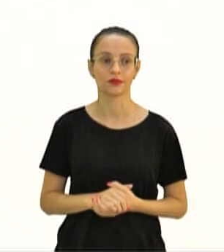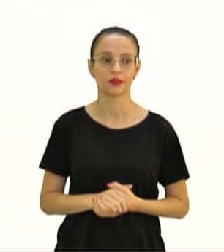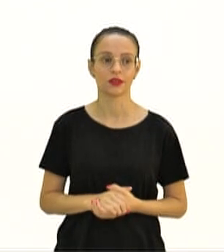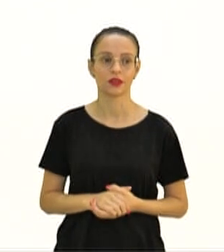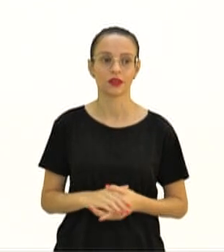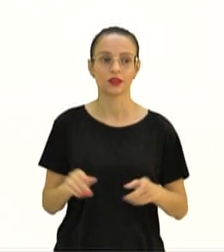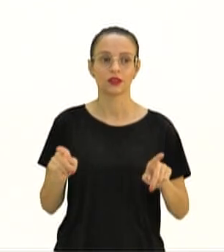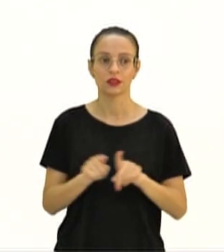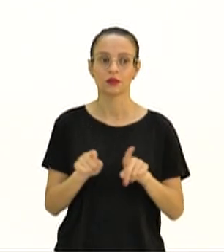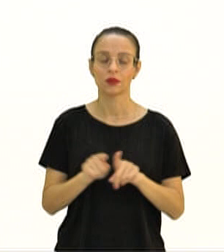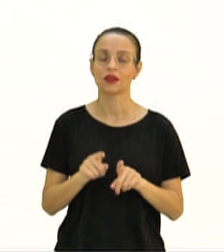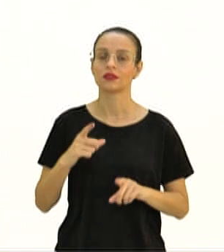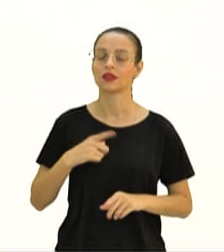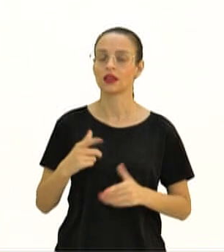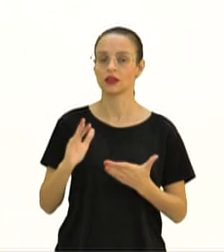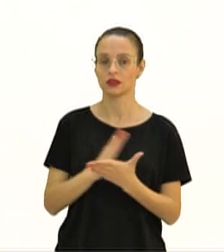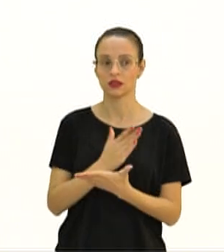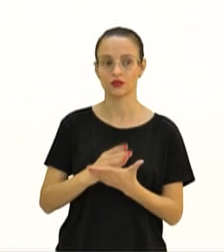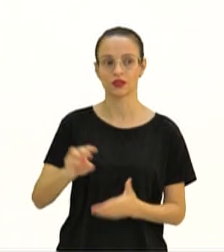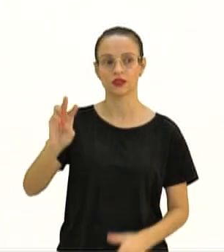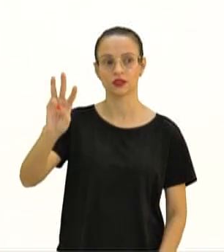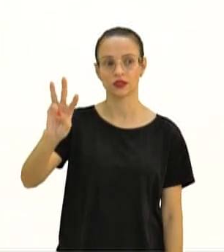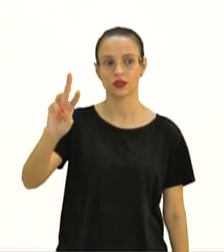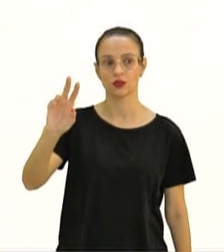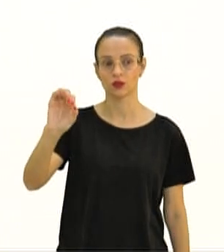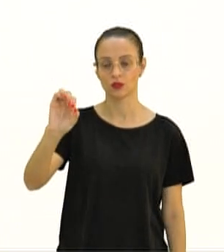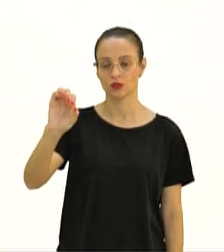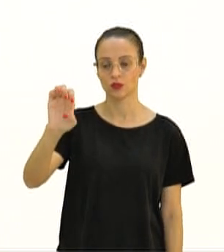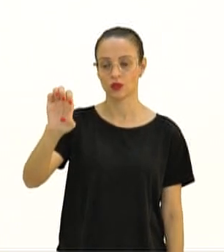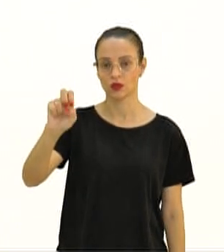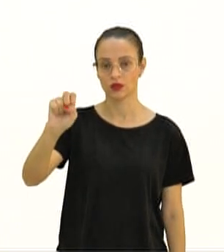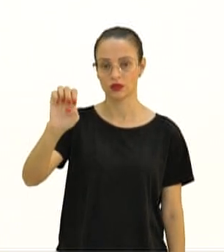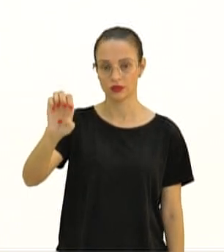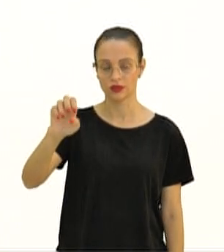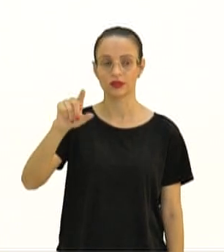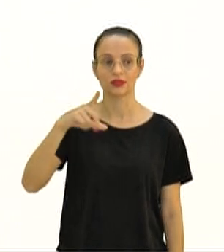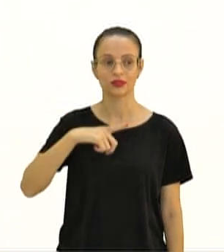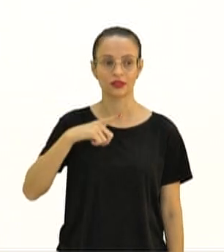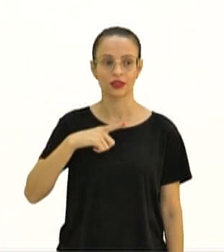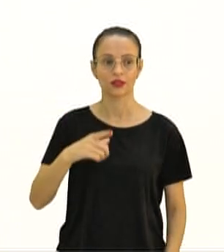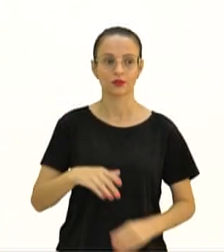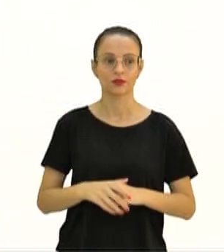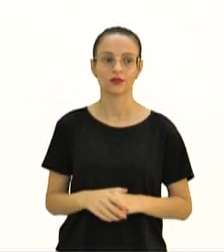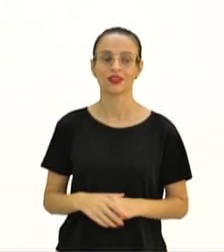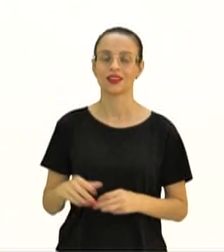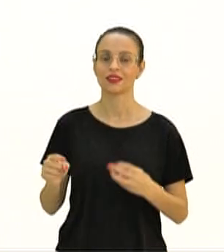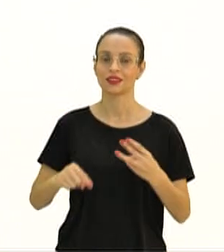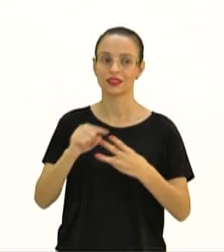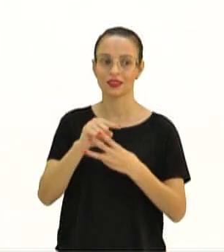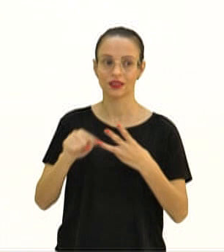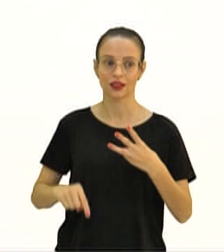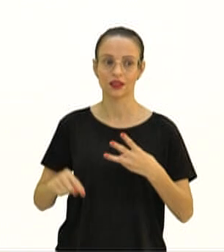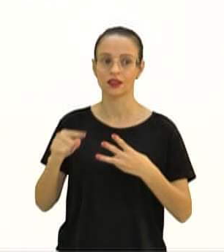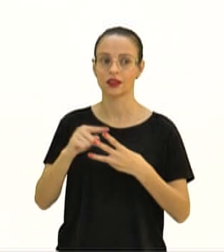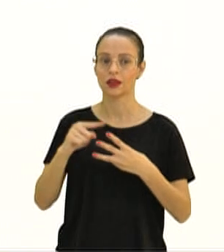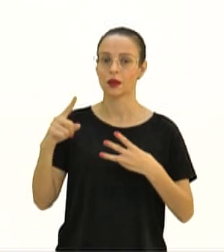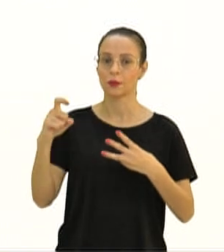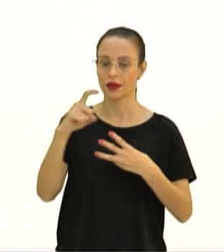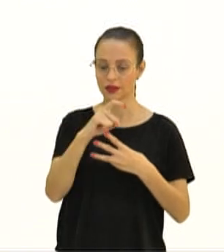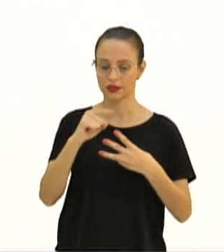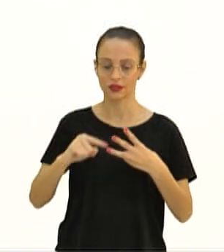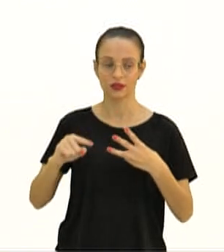também a classificação de Whittaker, que vai estar trabalhando com domínios. Então, eu tenho três domínios. Bactéria,